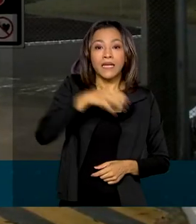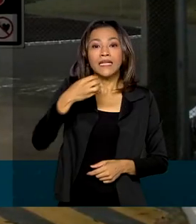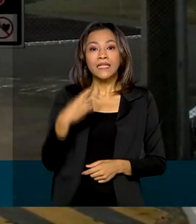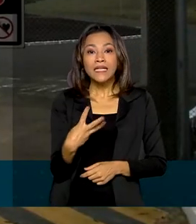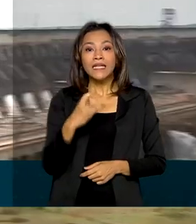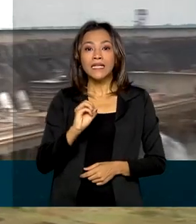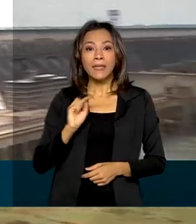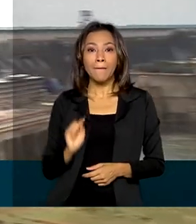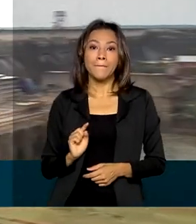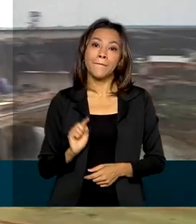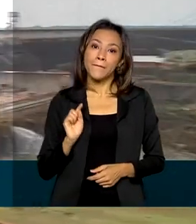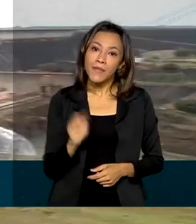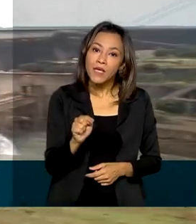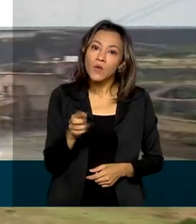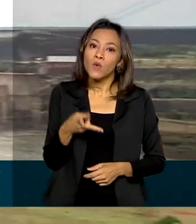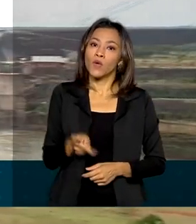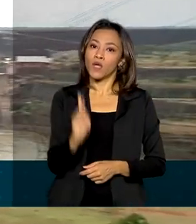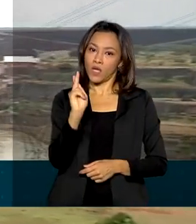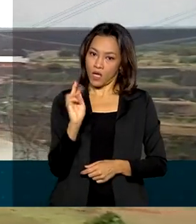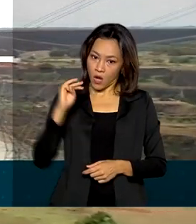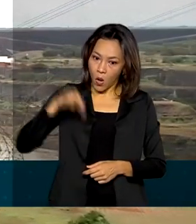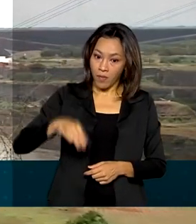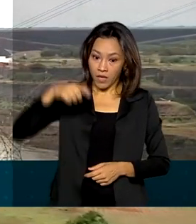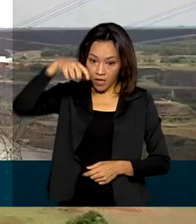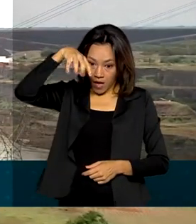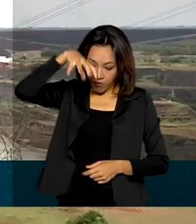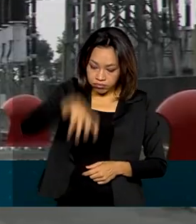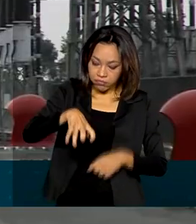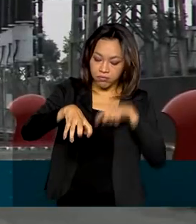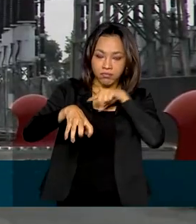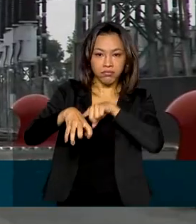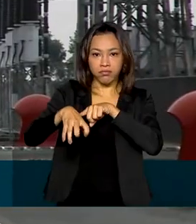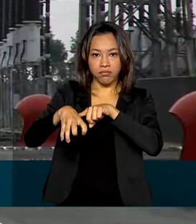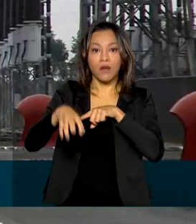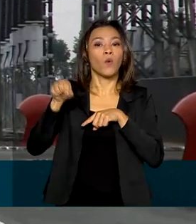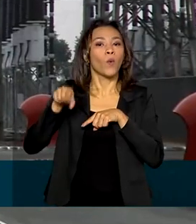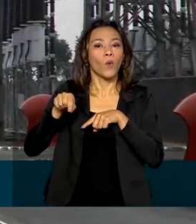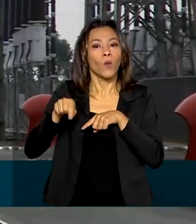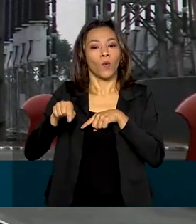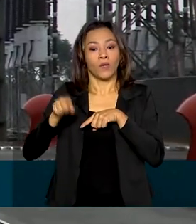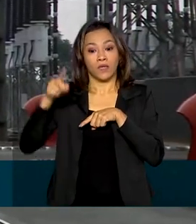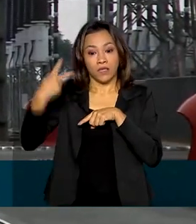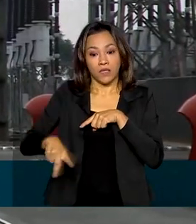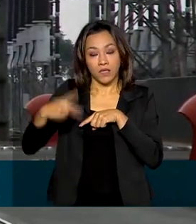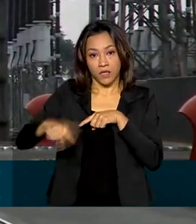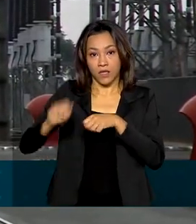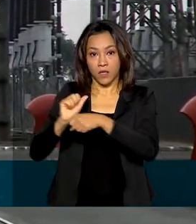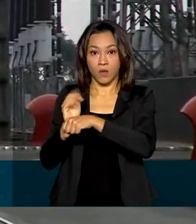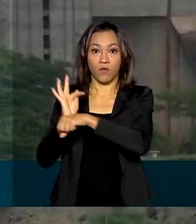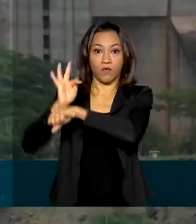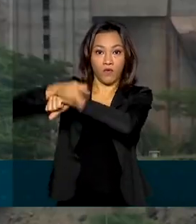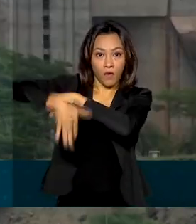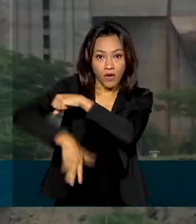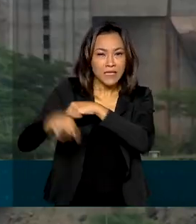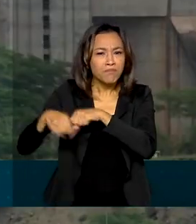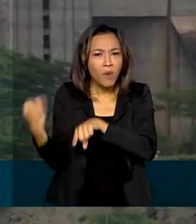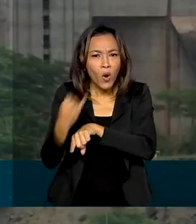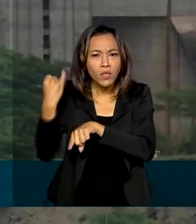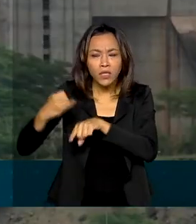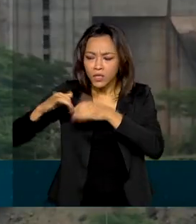por todo o país. A subestação de Foz do Iguaçu, no Paraná, é decisiva para a distribuição da energia